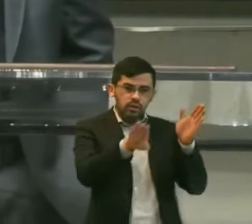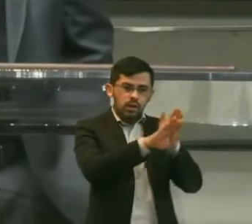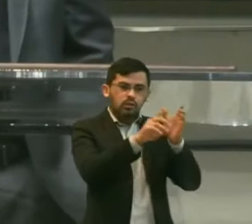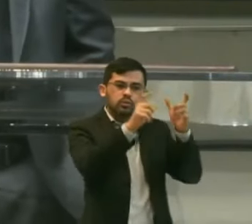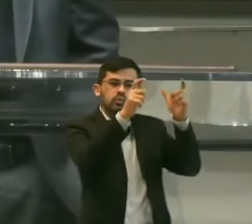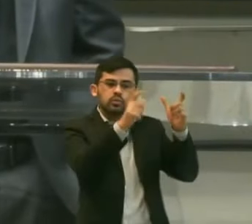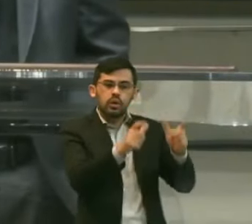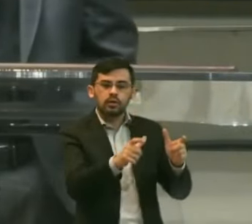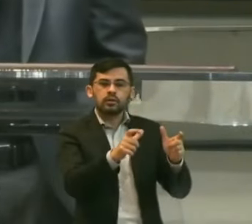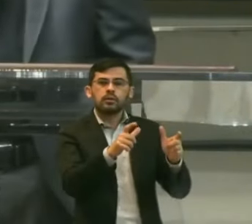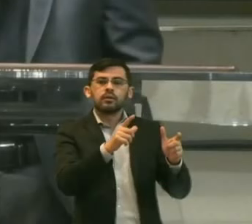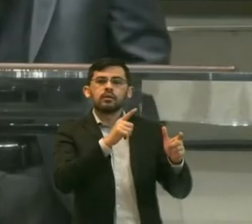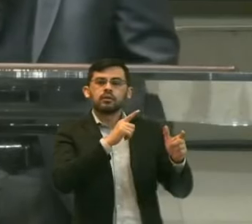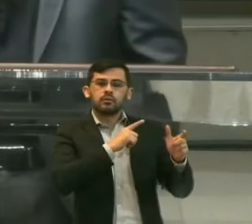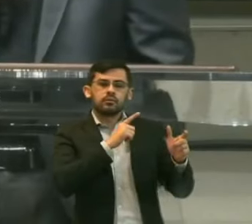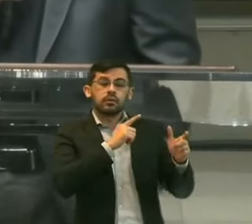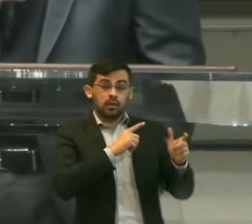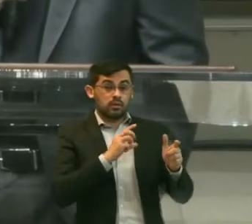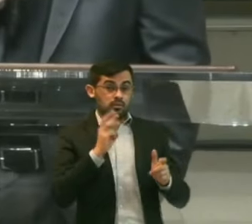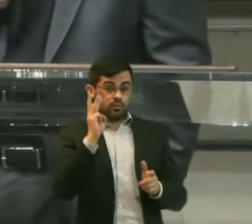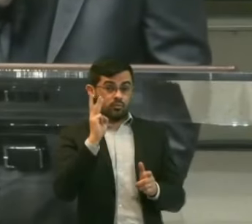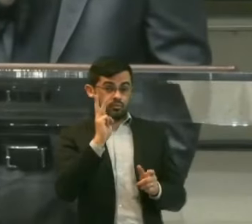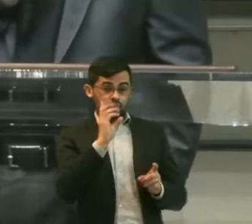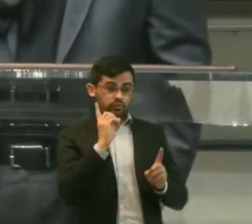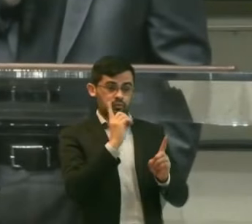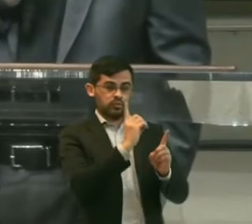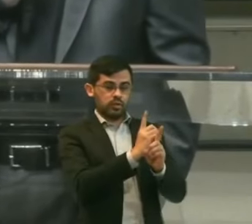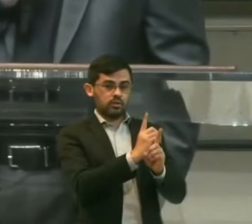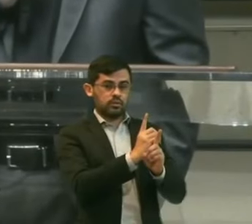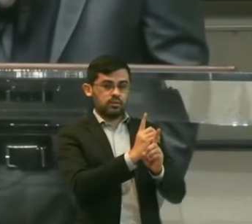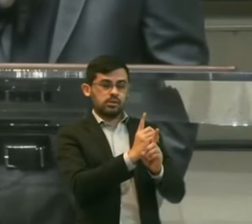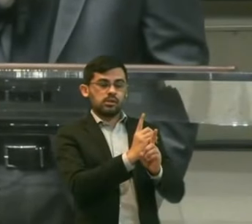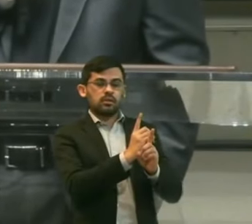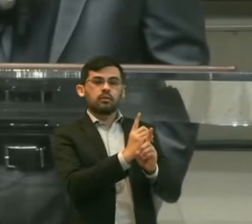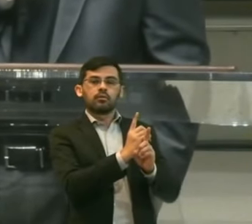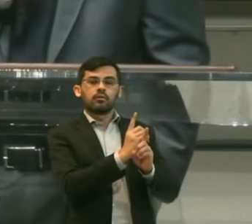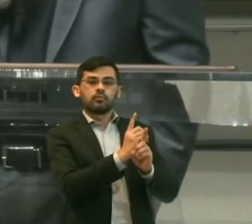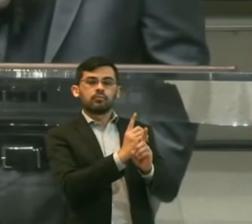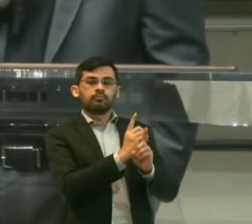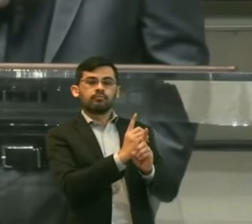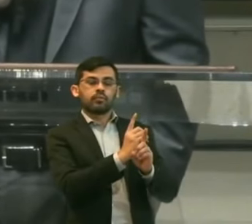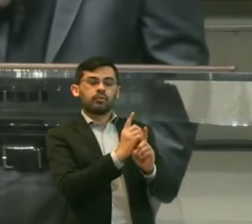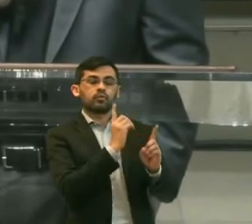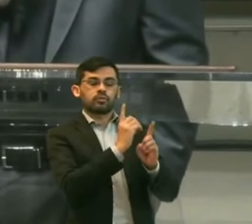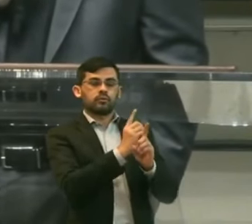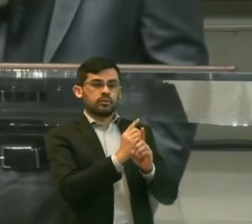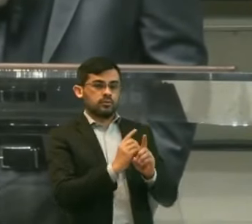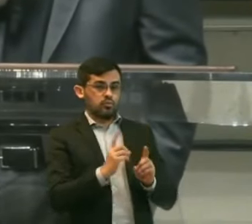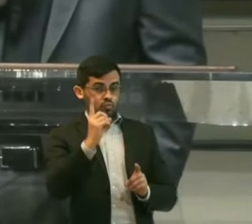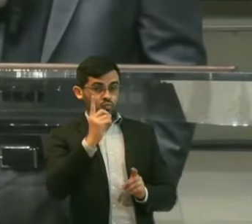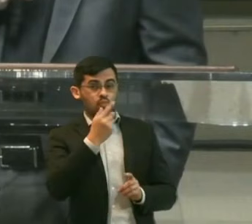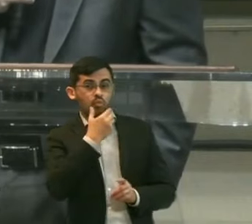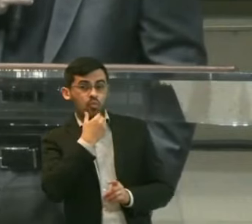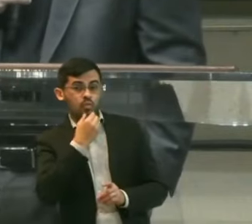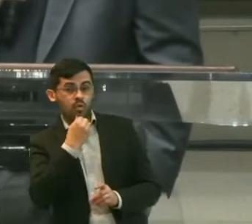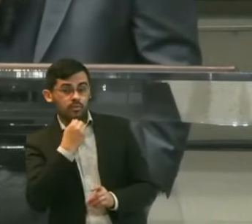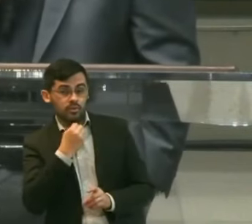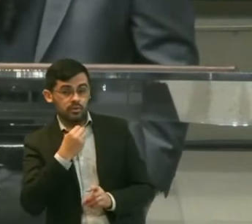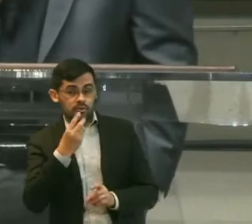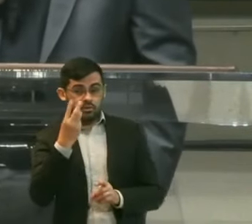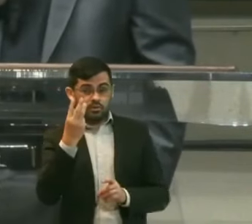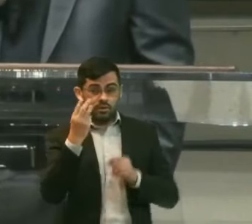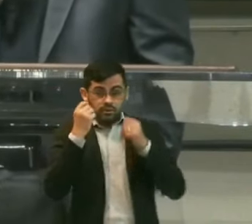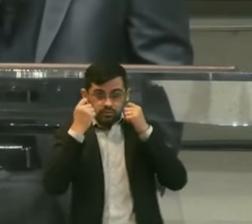E ali Virão Ao seu encontro Três homens Que vão subindo A Deus Em Betel Um estará Levando Três